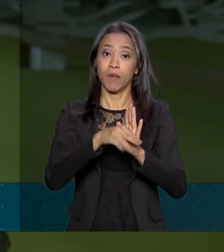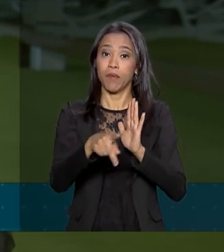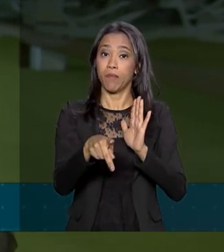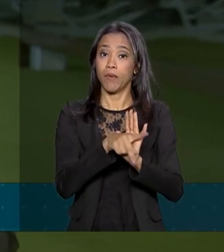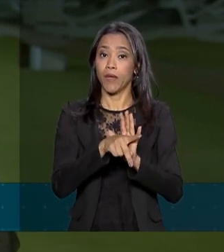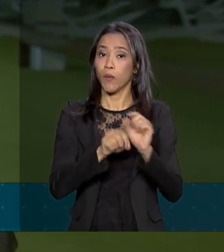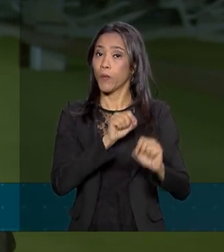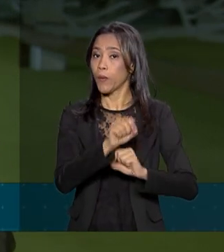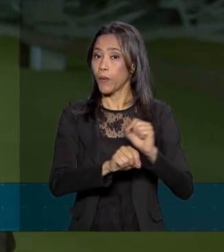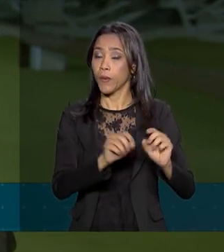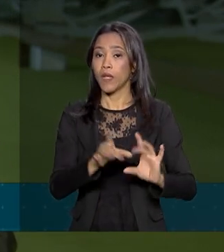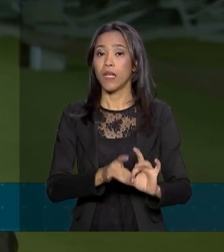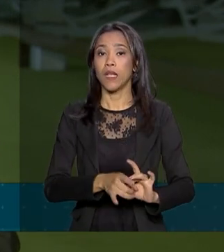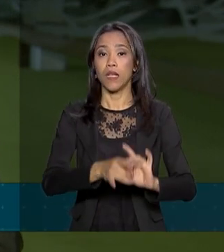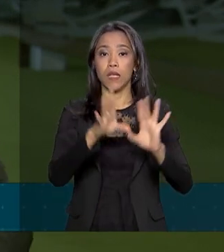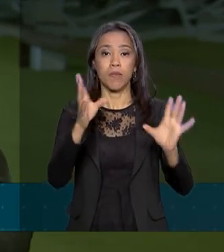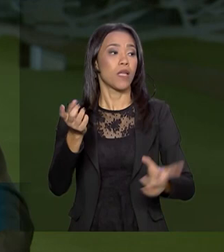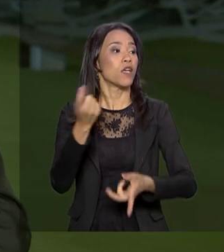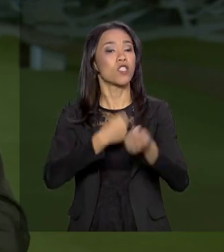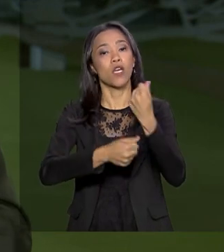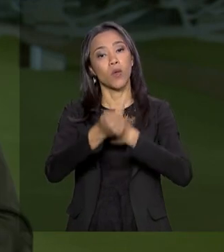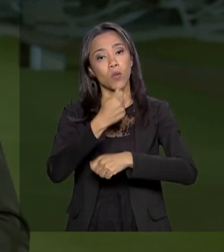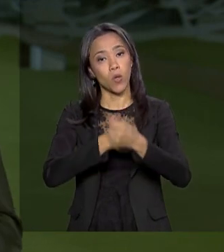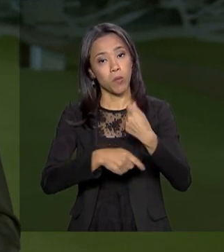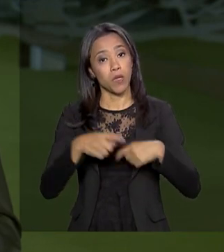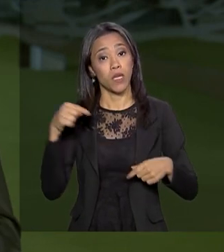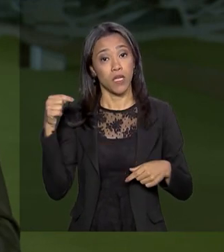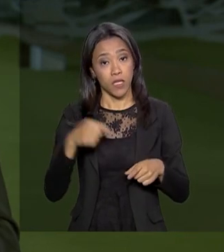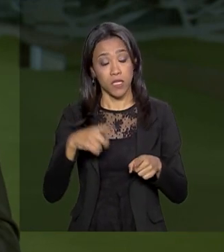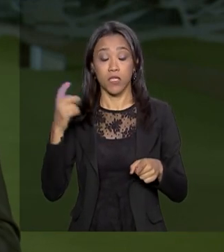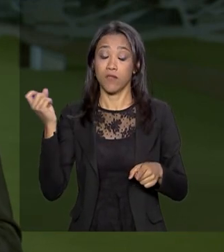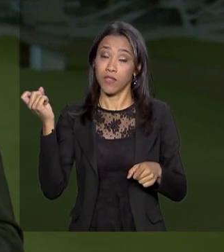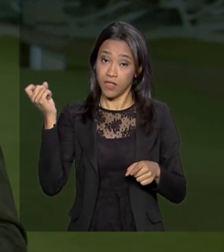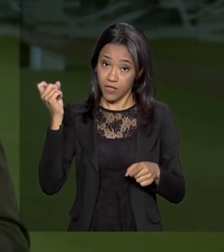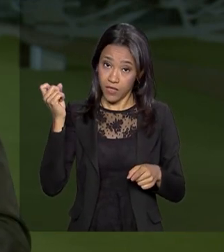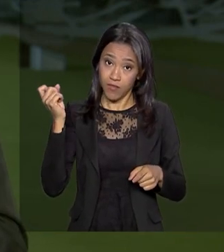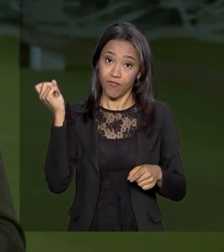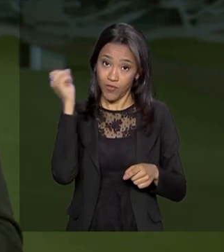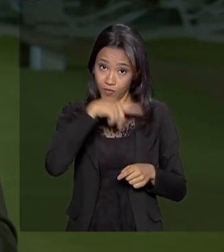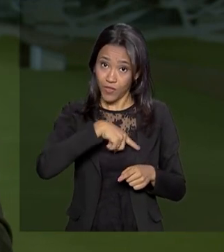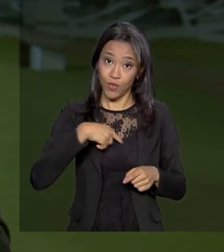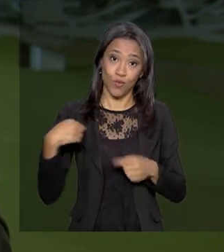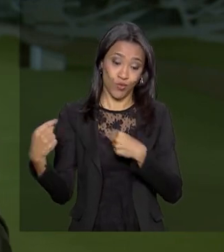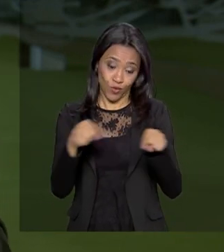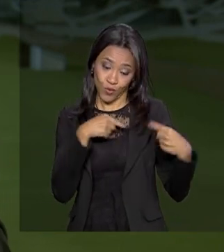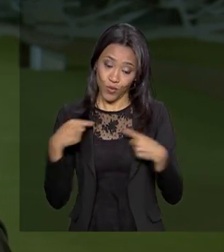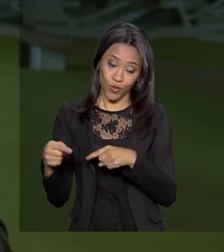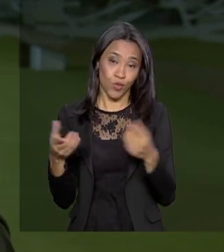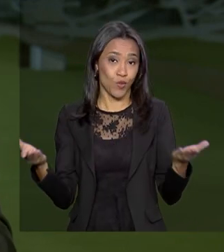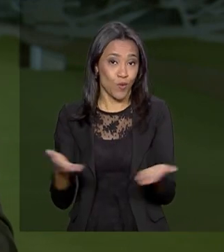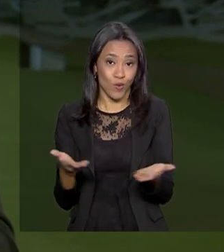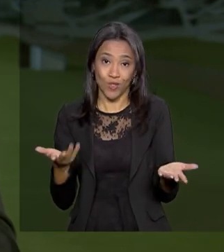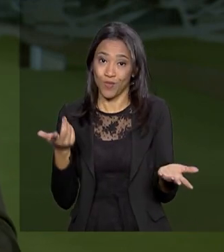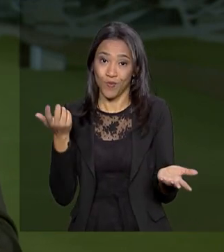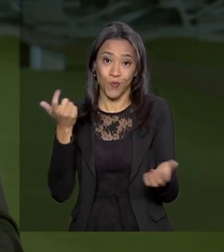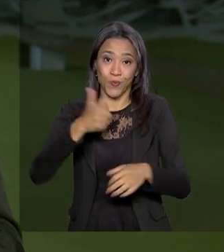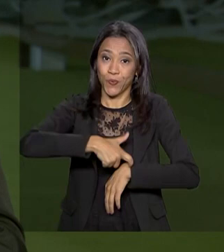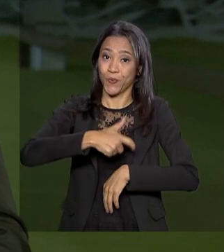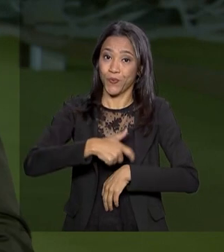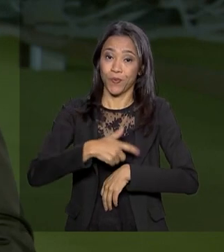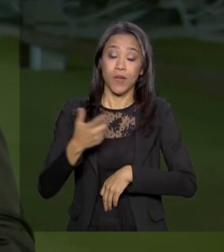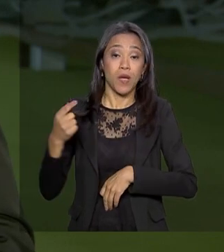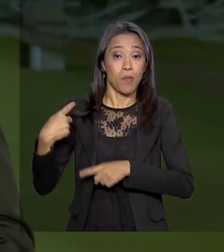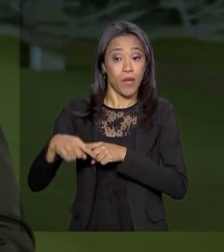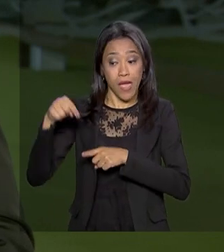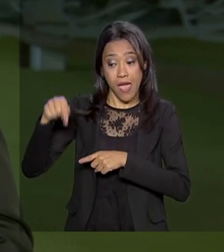liberdade econômica, o que dificilmente deixará de ser discutida hoje. Toda essa pressa se justifica, já que essa